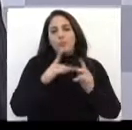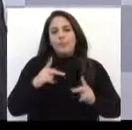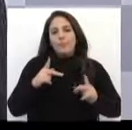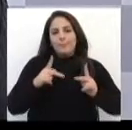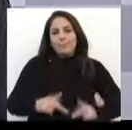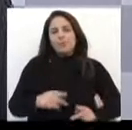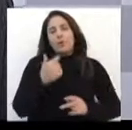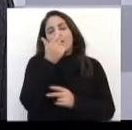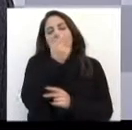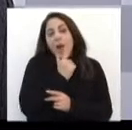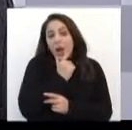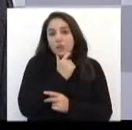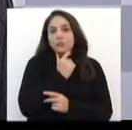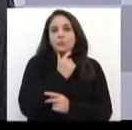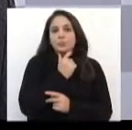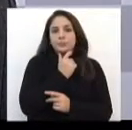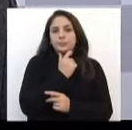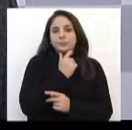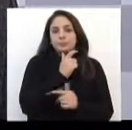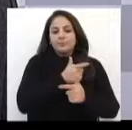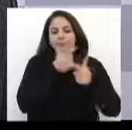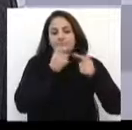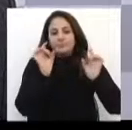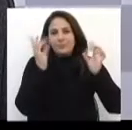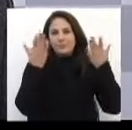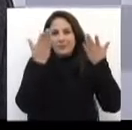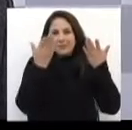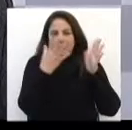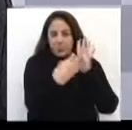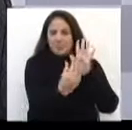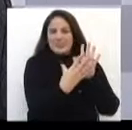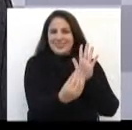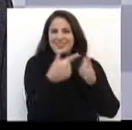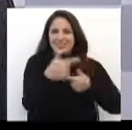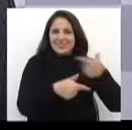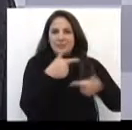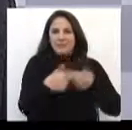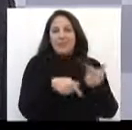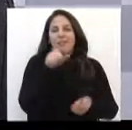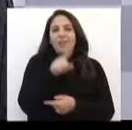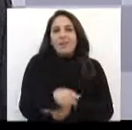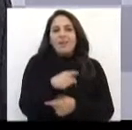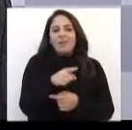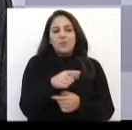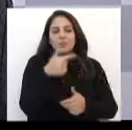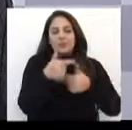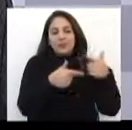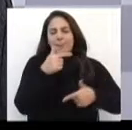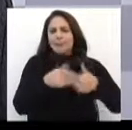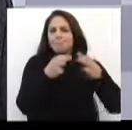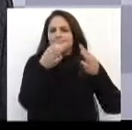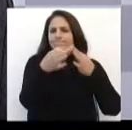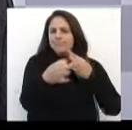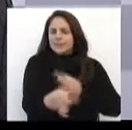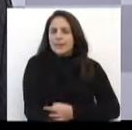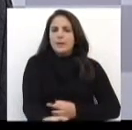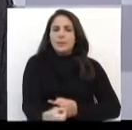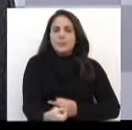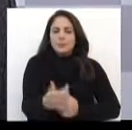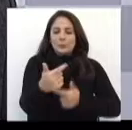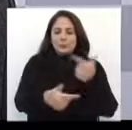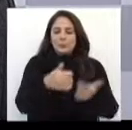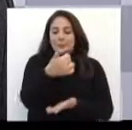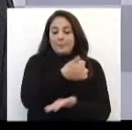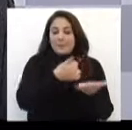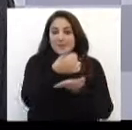Mas eu acho que a grande referência no meu trabalho foi um trabalho honesto, um trabalho baseado